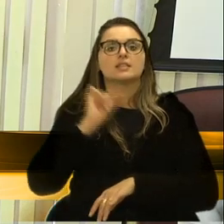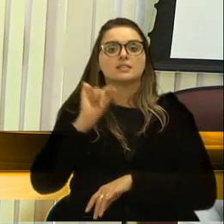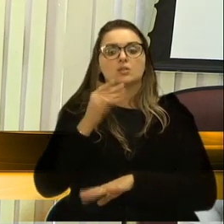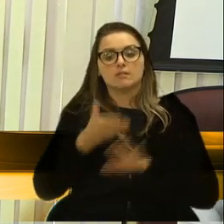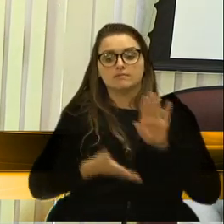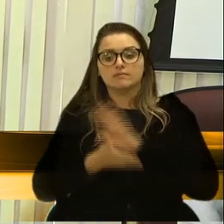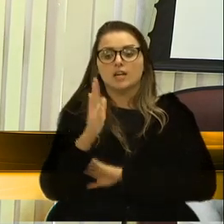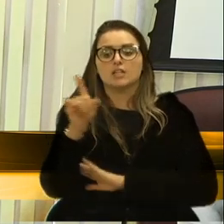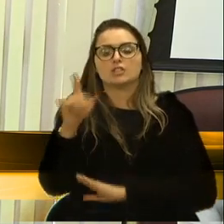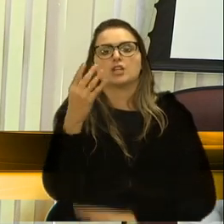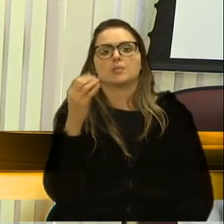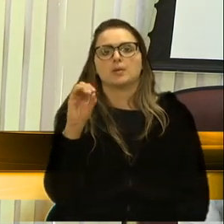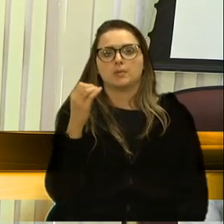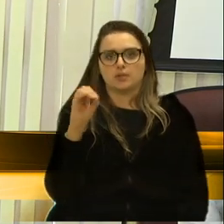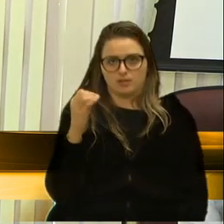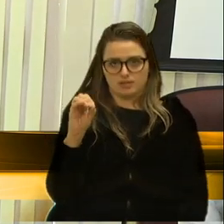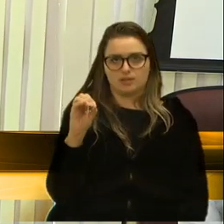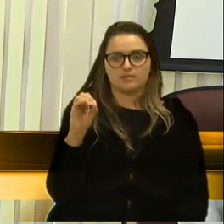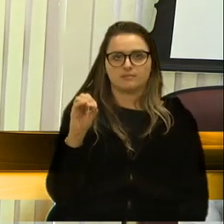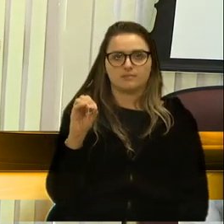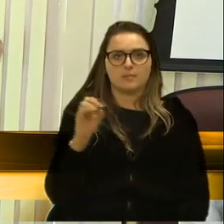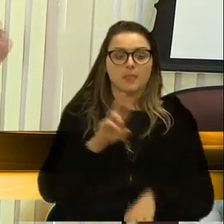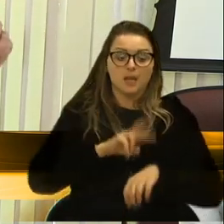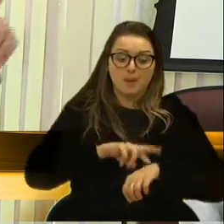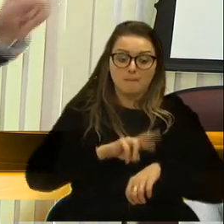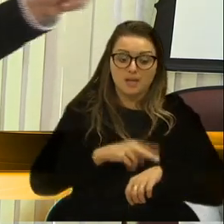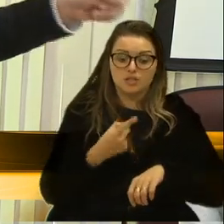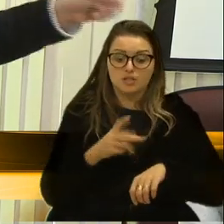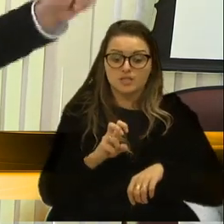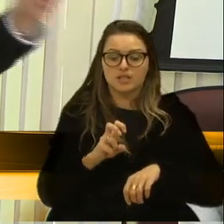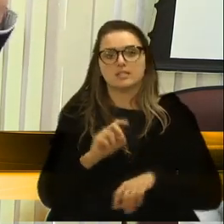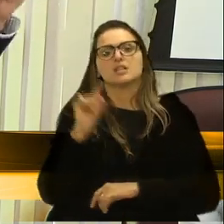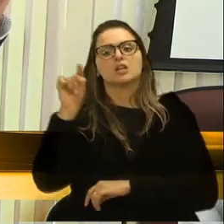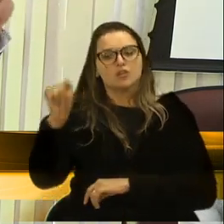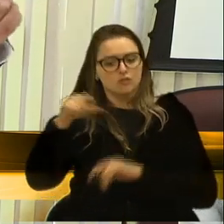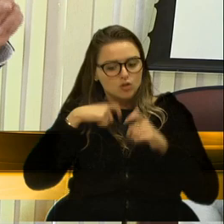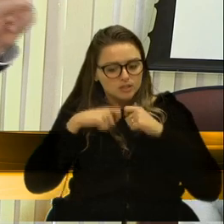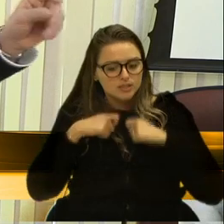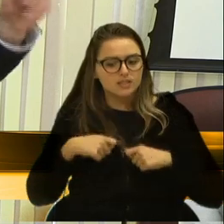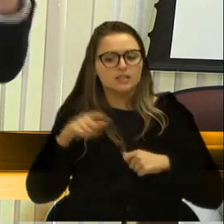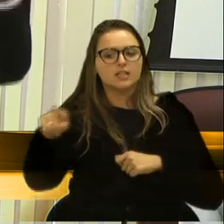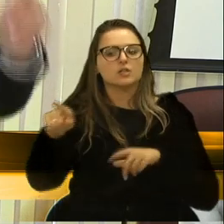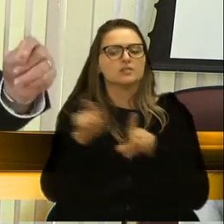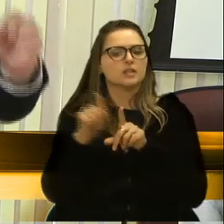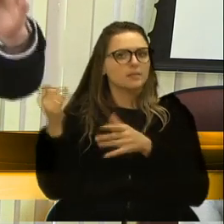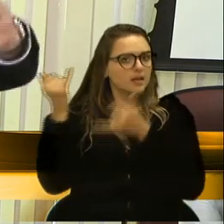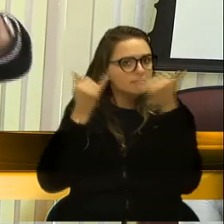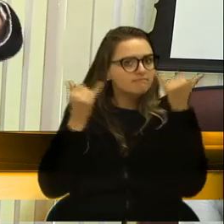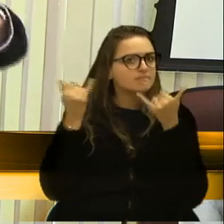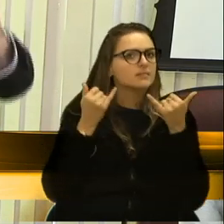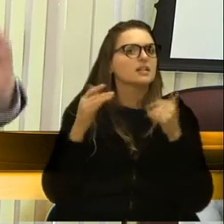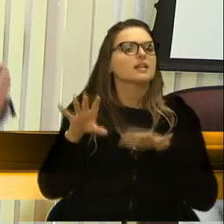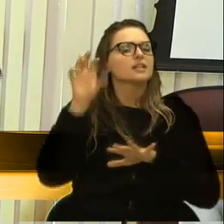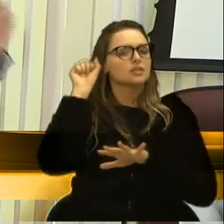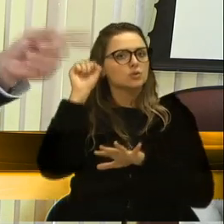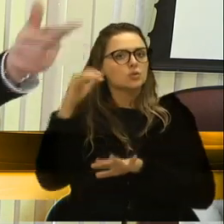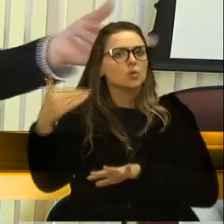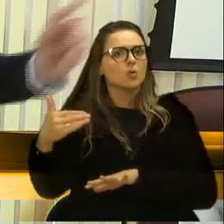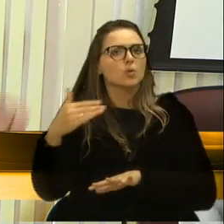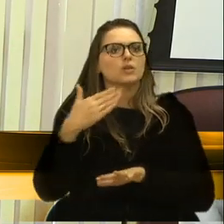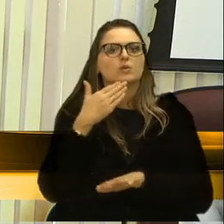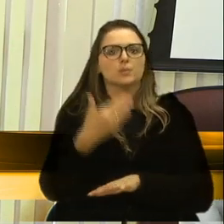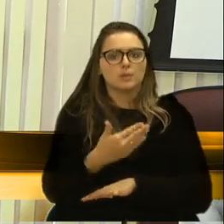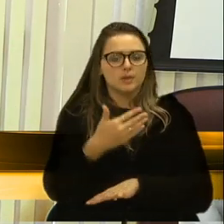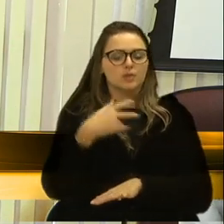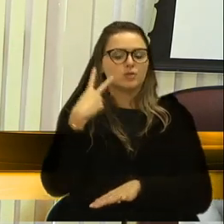Porto Alegre. Meio dia e 15. E o senhor ouviu muito bem quando os empresários cobraram a presença dos vereadores